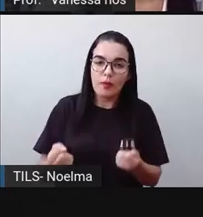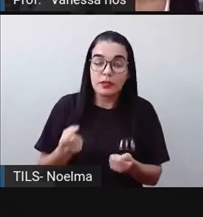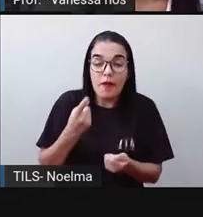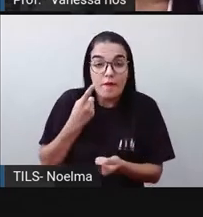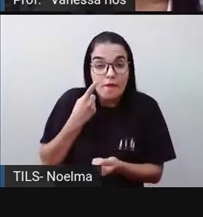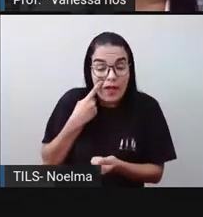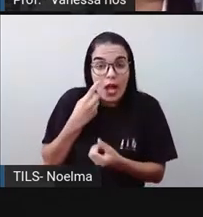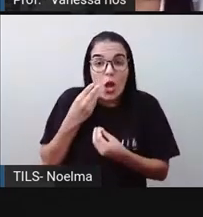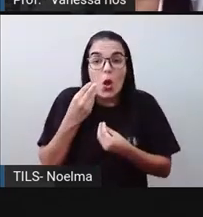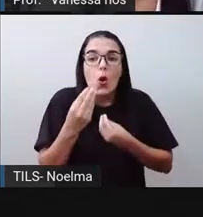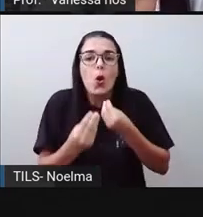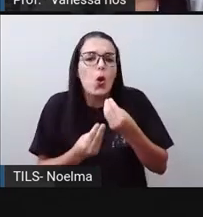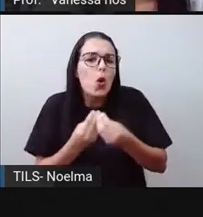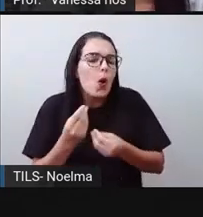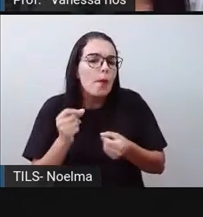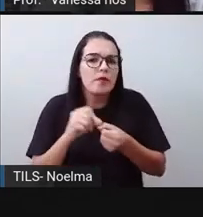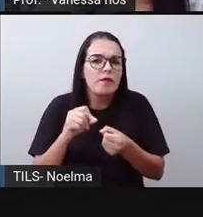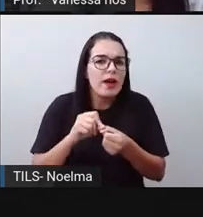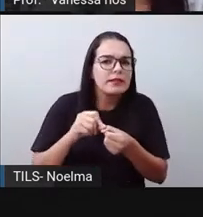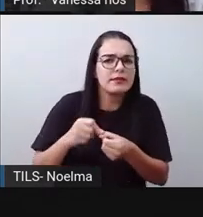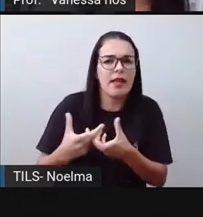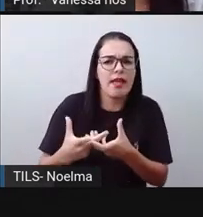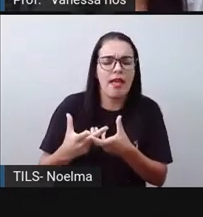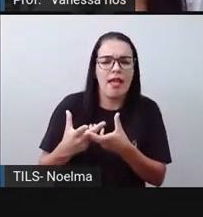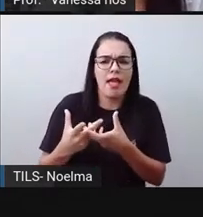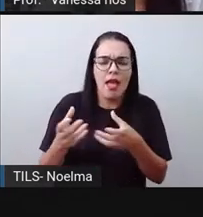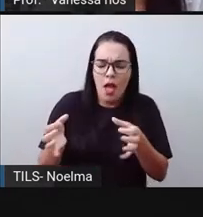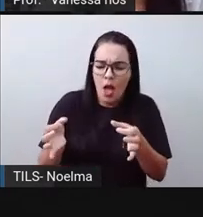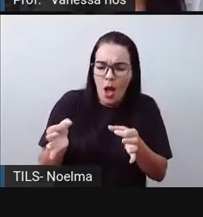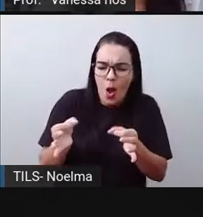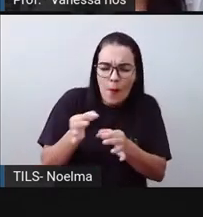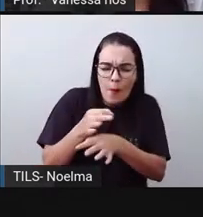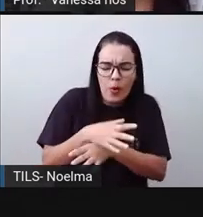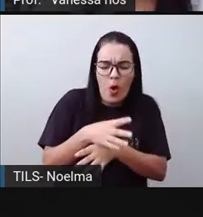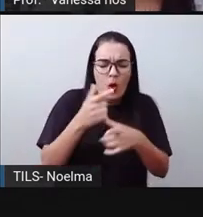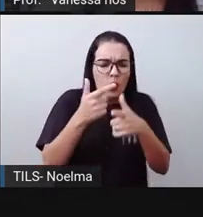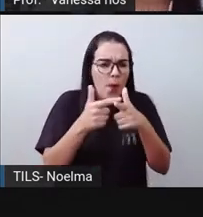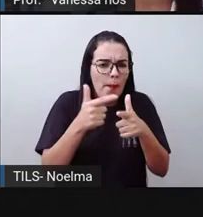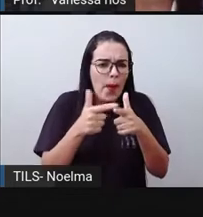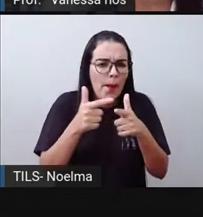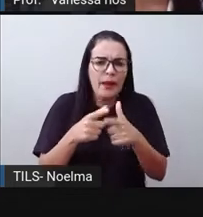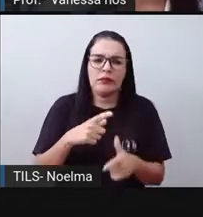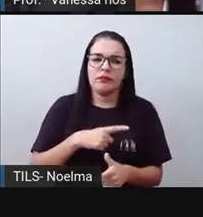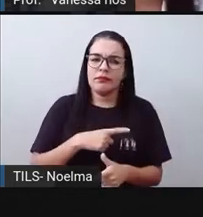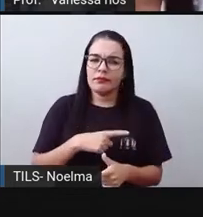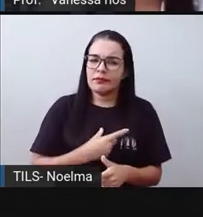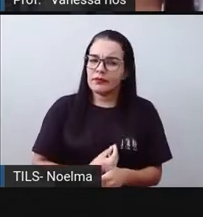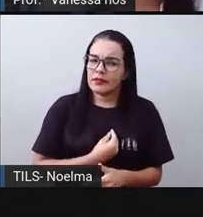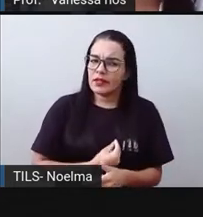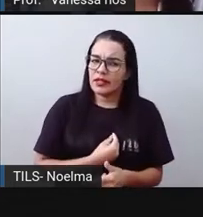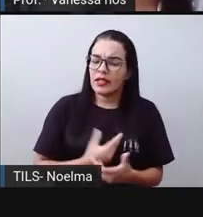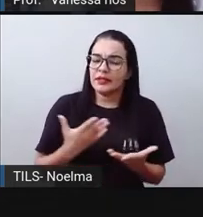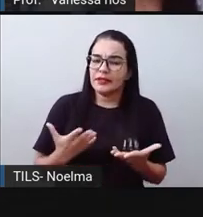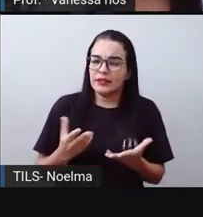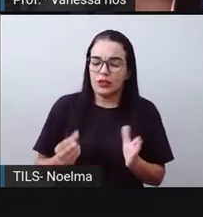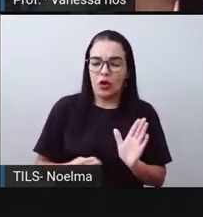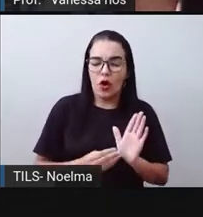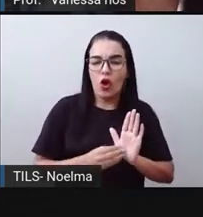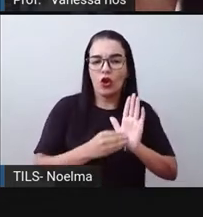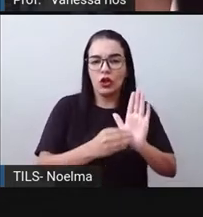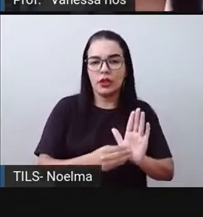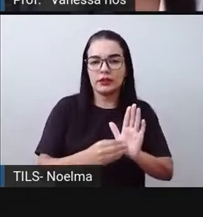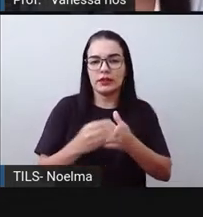proceder, como fazer para resolver situações problemas quando incluem aí as continhas de